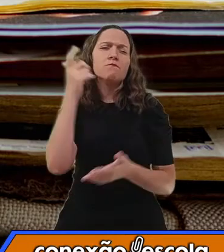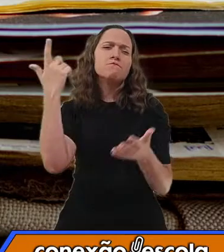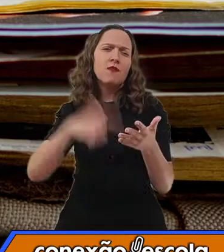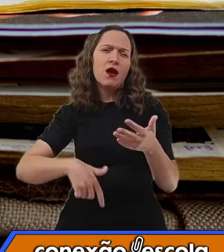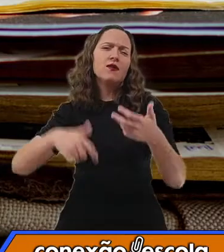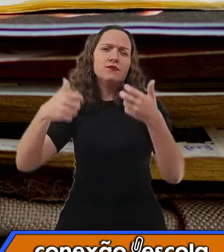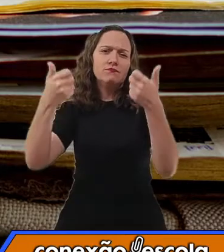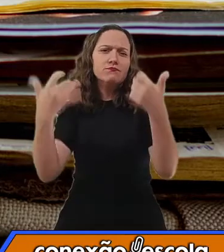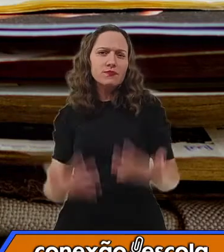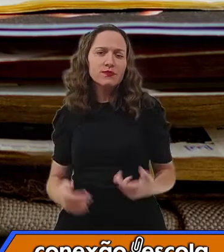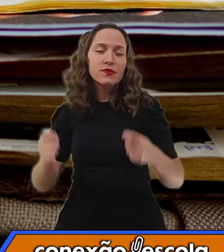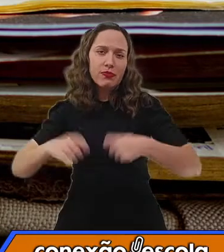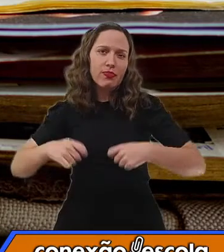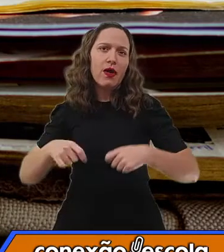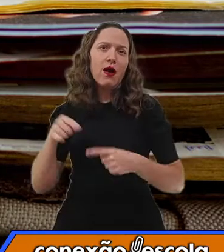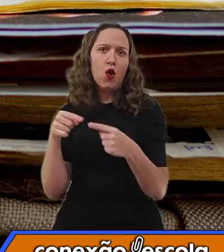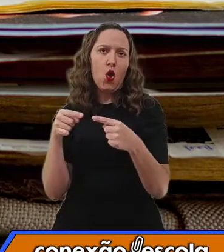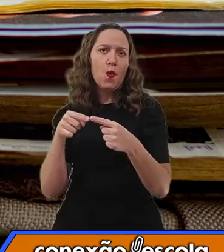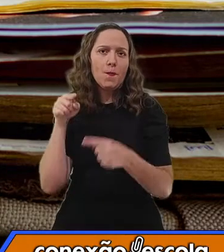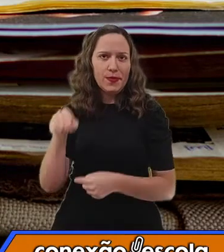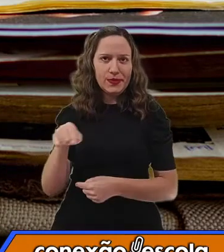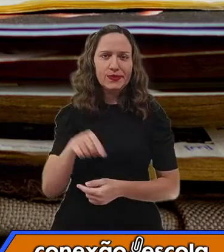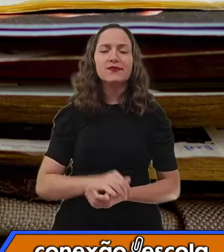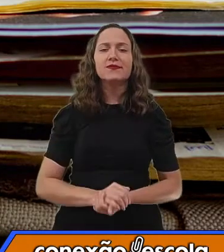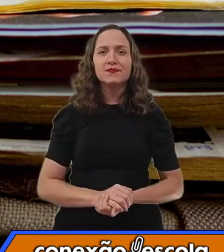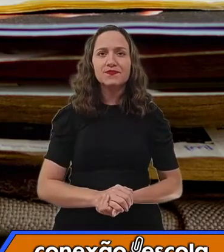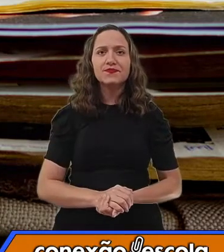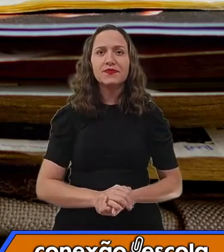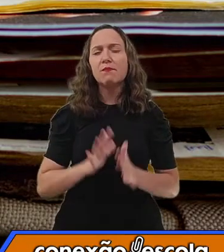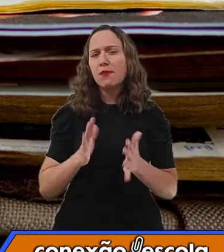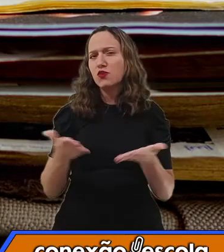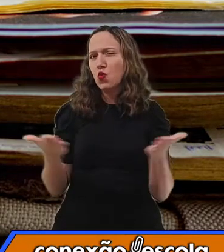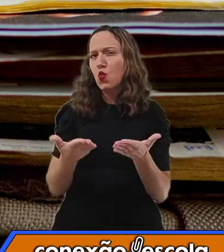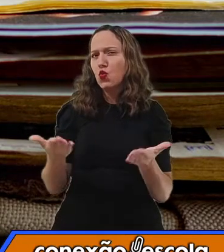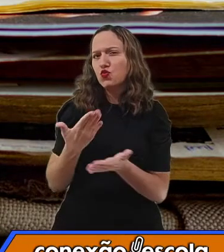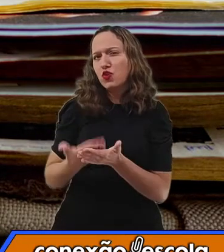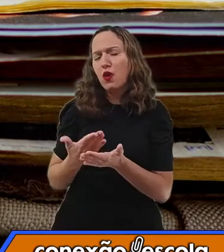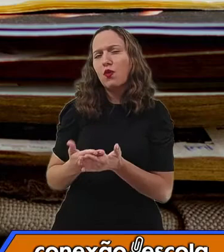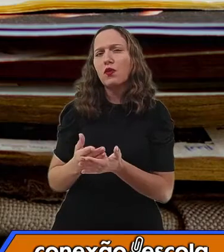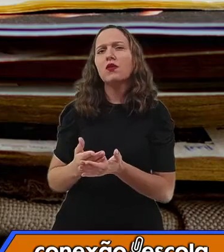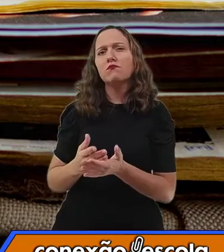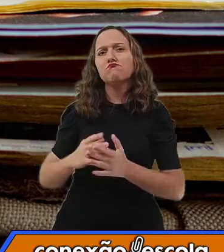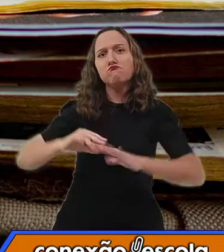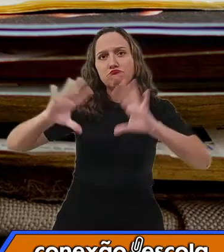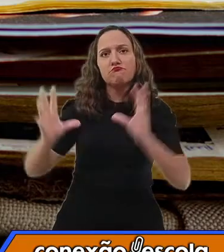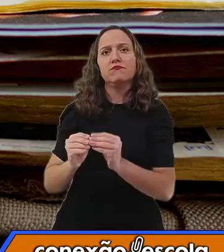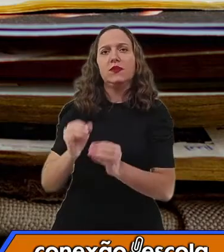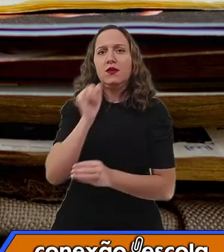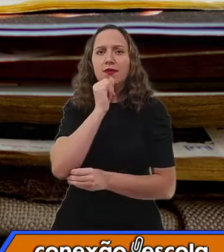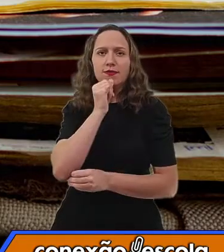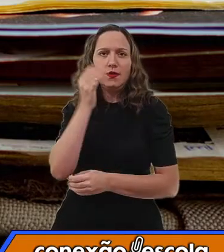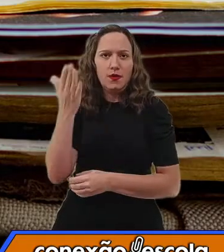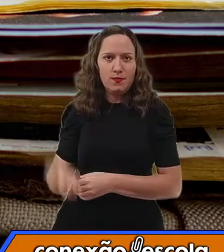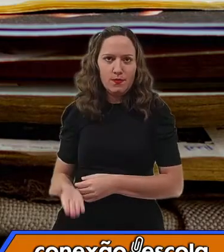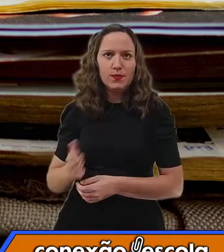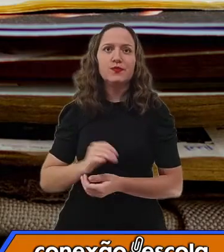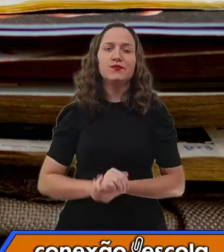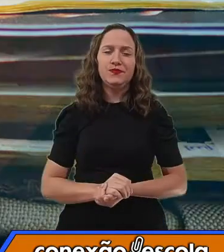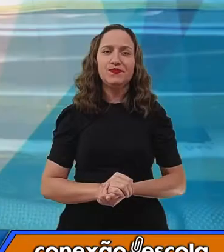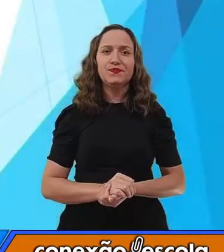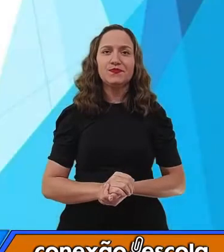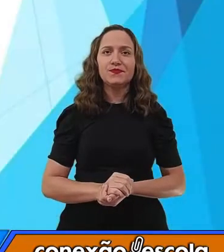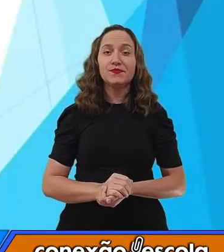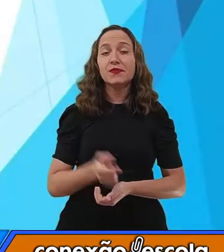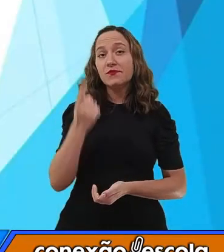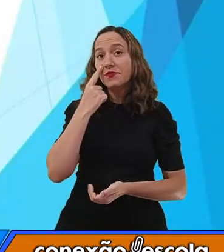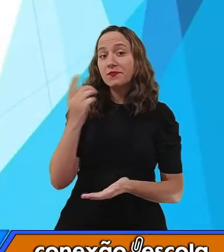falar aqui. Mas, nessa aula, nós vamos nos atentar a este, certinho? Olha